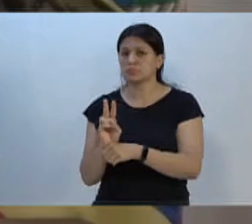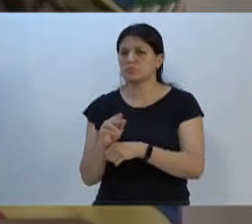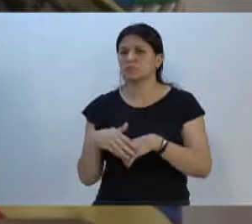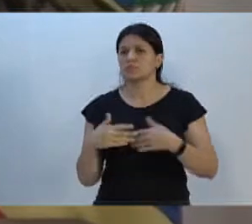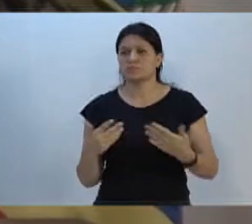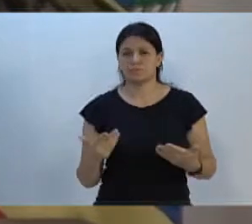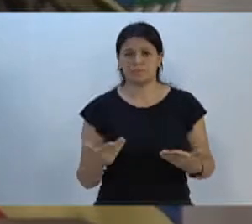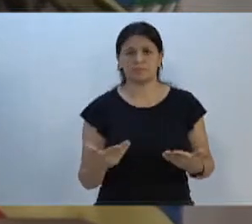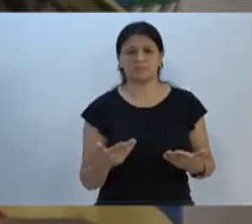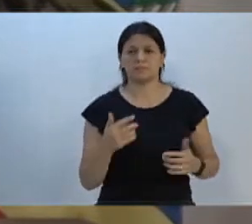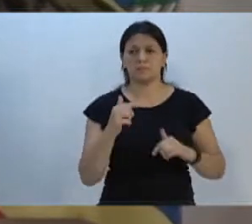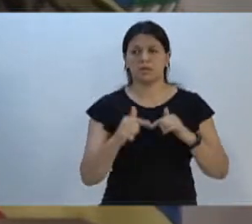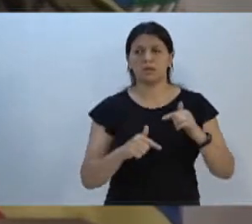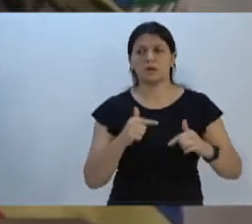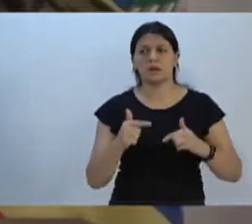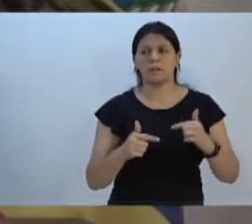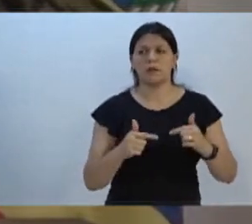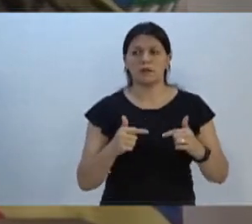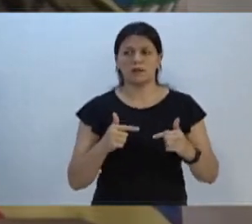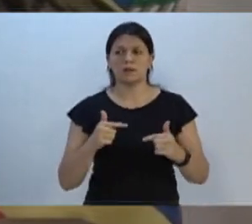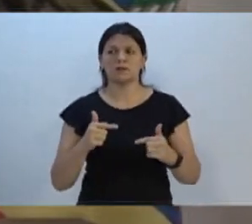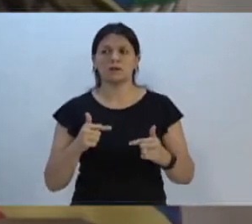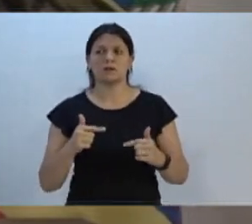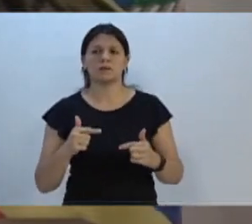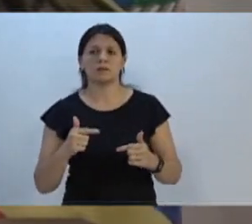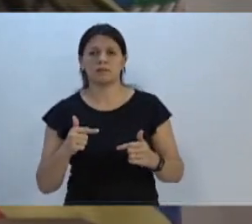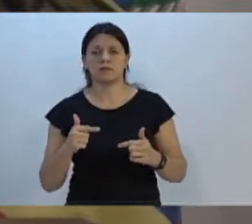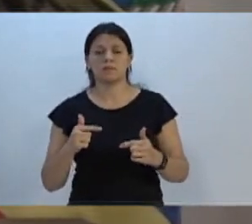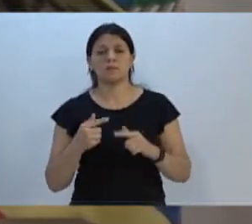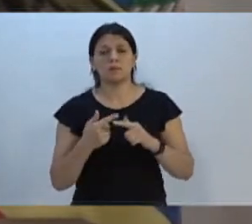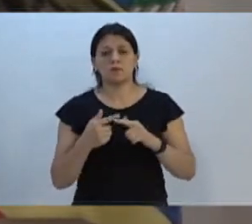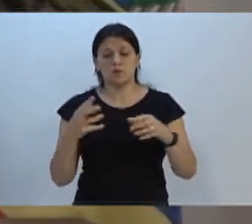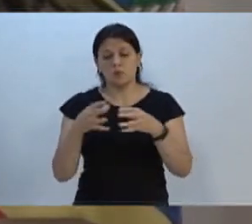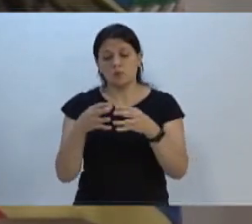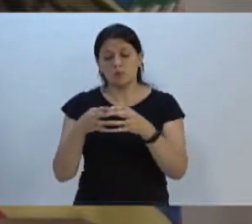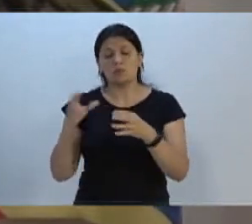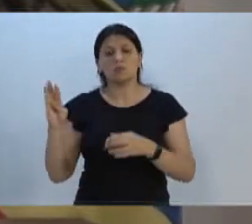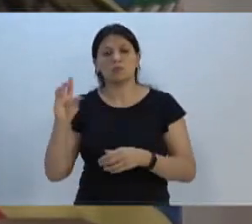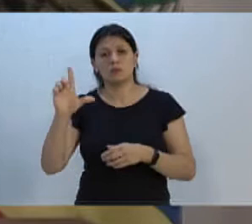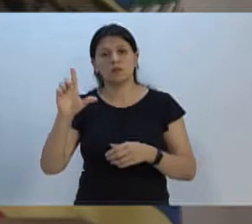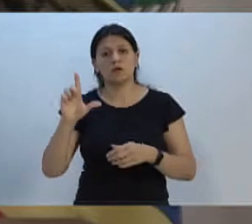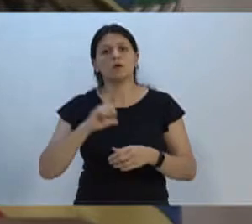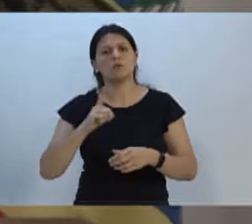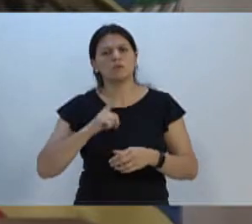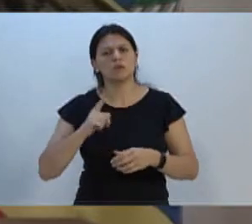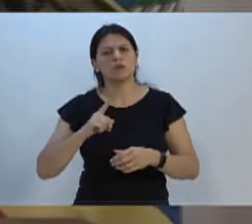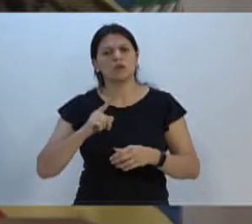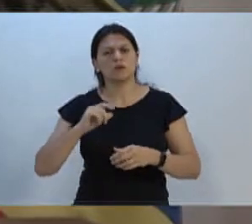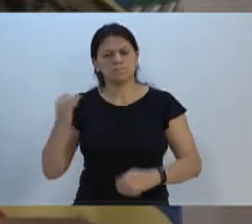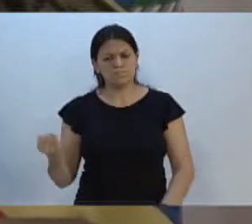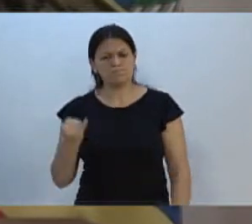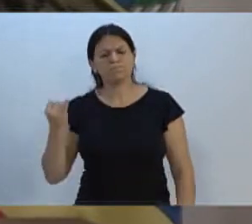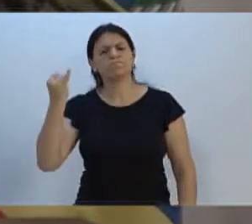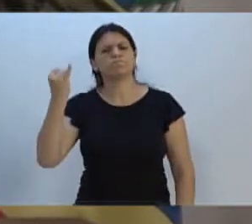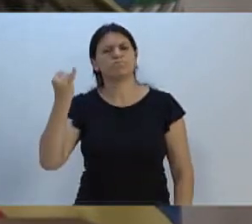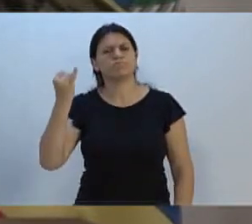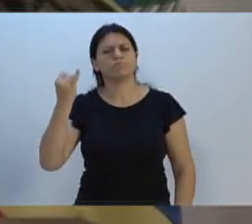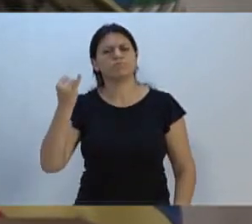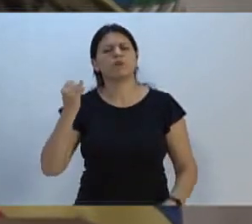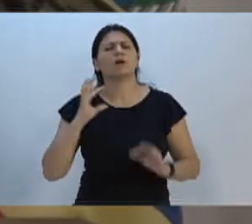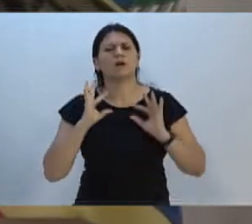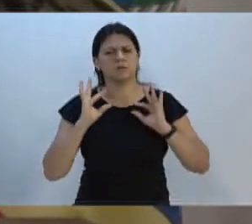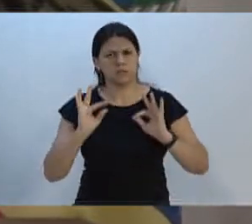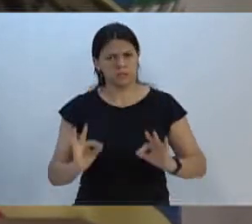que trabalhe com transparência para que os clubes de Blumenau sejam valorizados, que é importante, eu acho que está dando certo